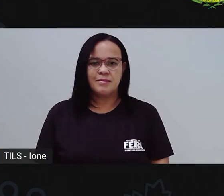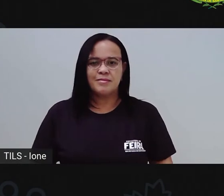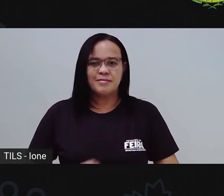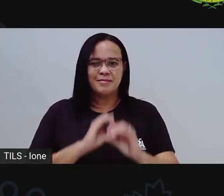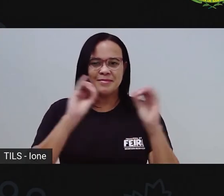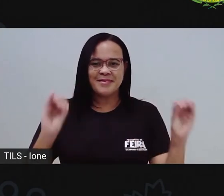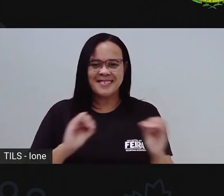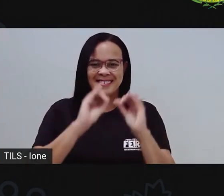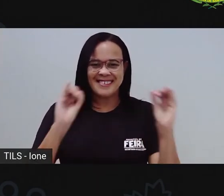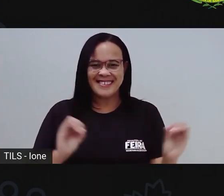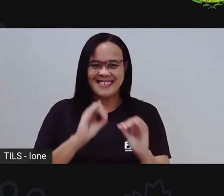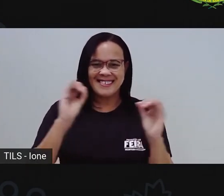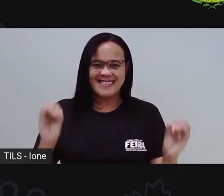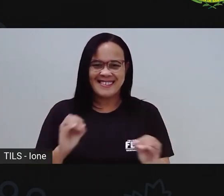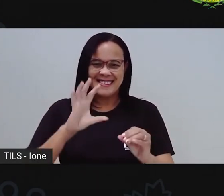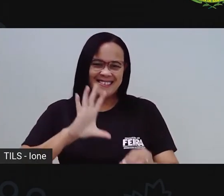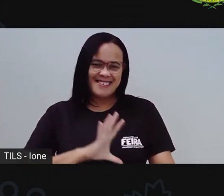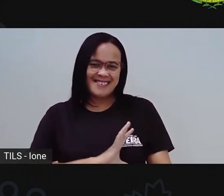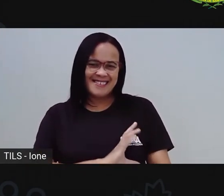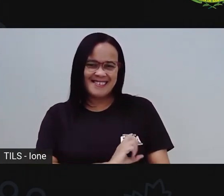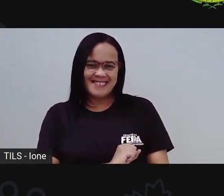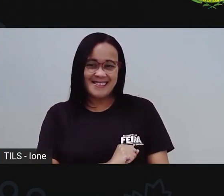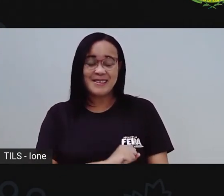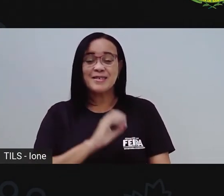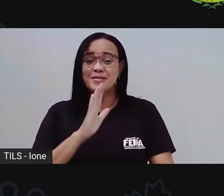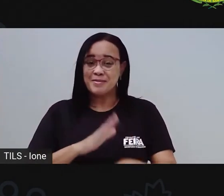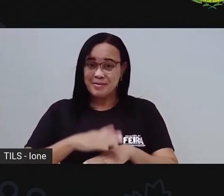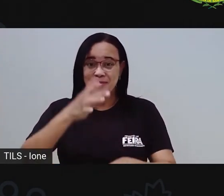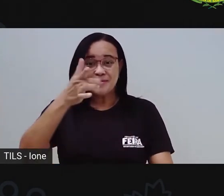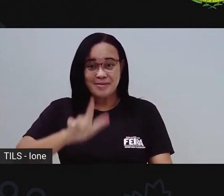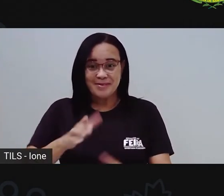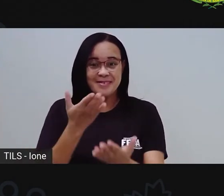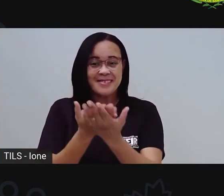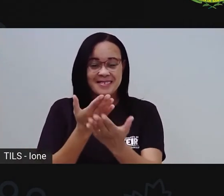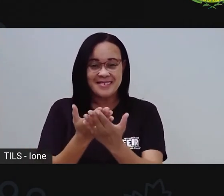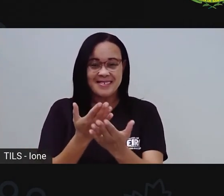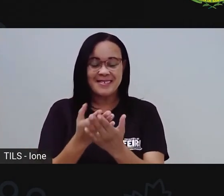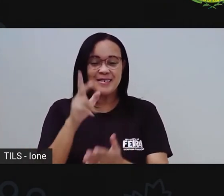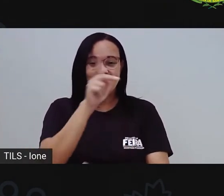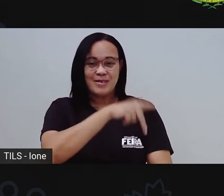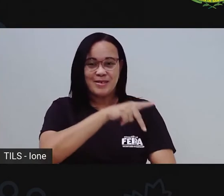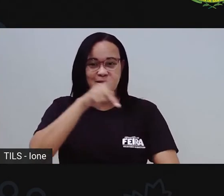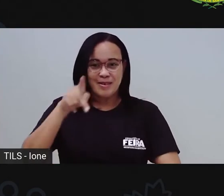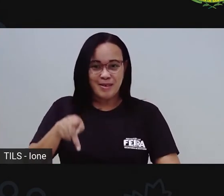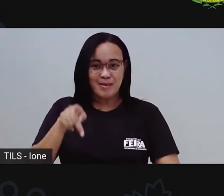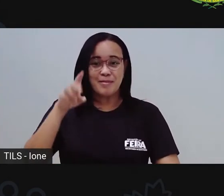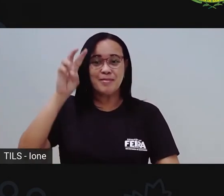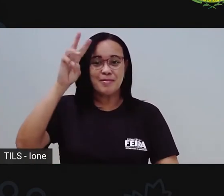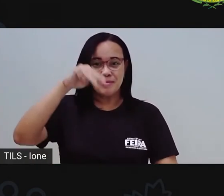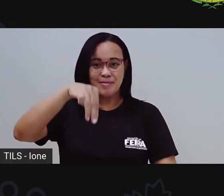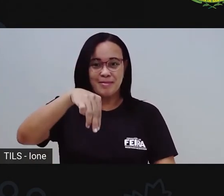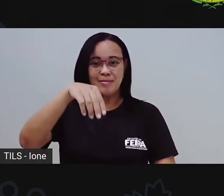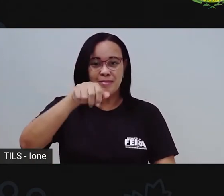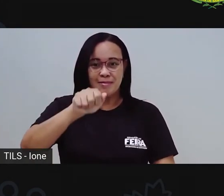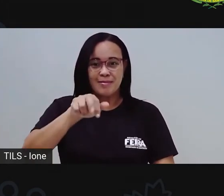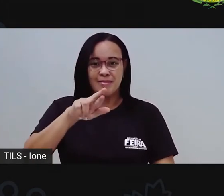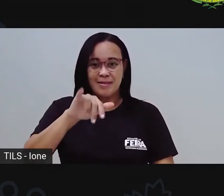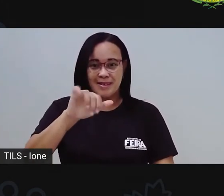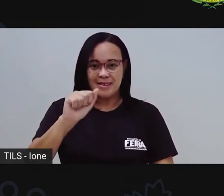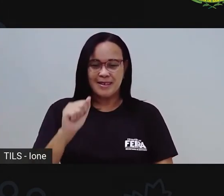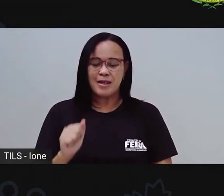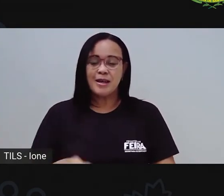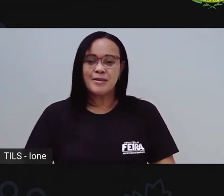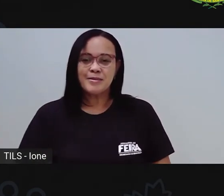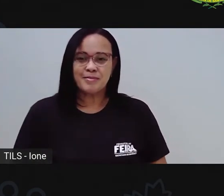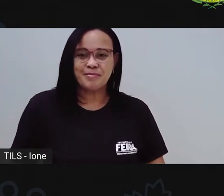Olá, meus amores! Mais uma aula de Pró-Maria. E aí, já arrumaram a postura,